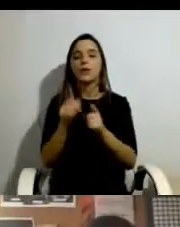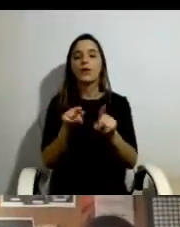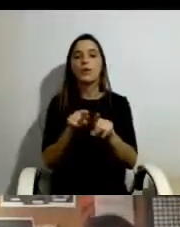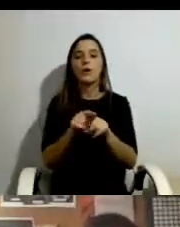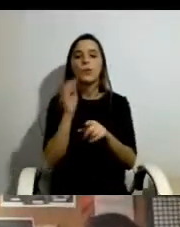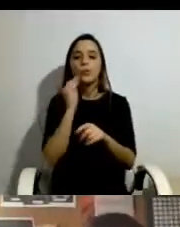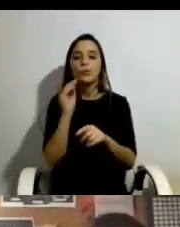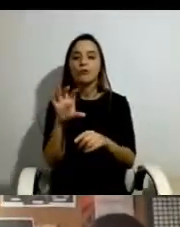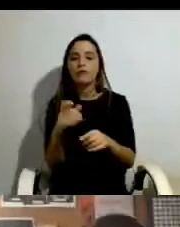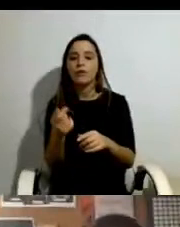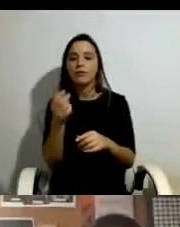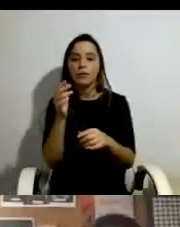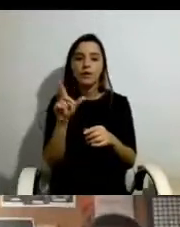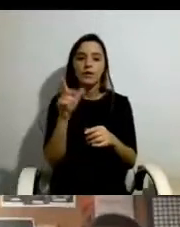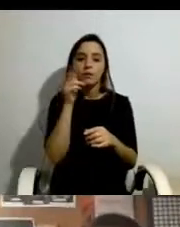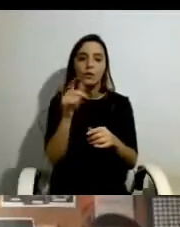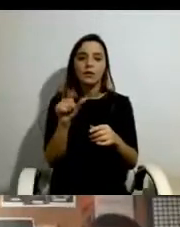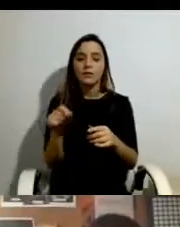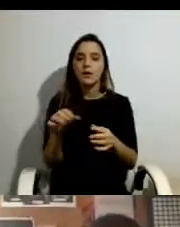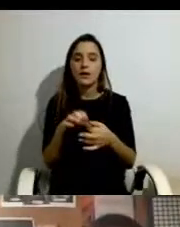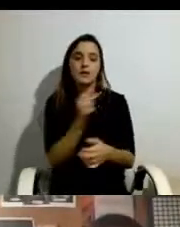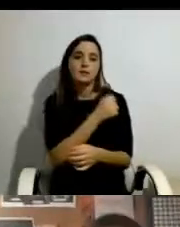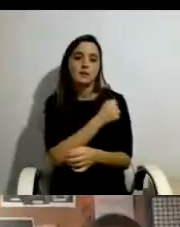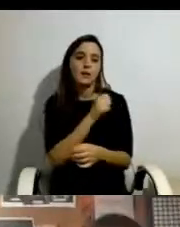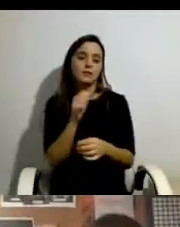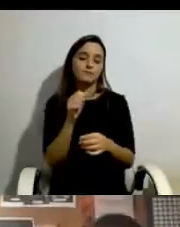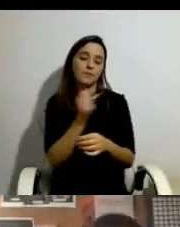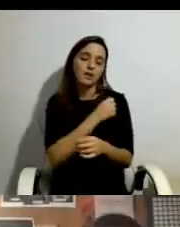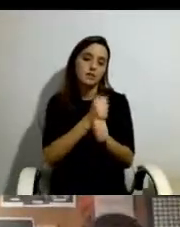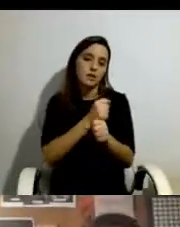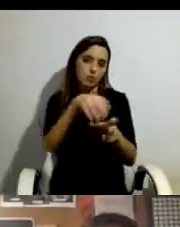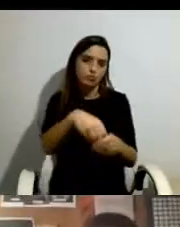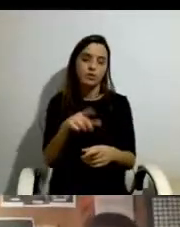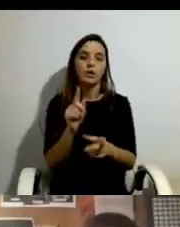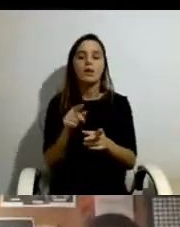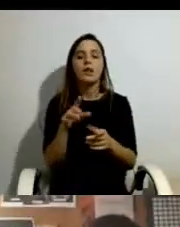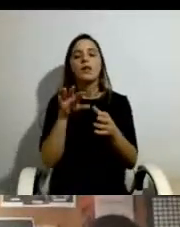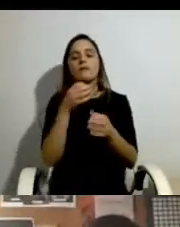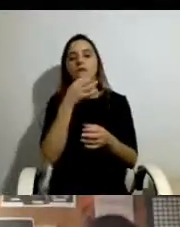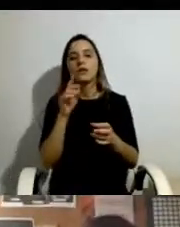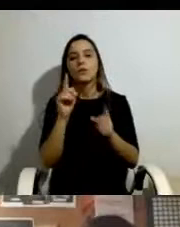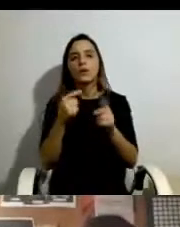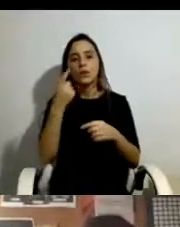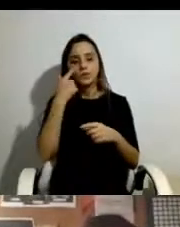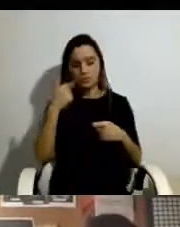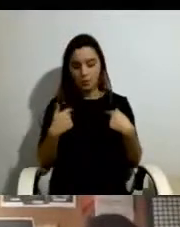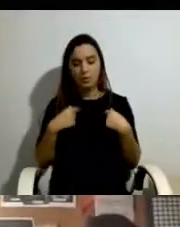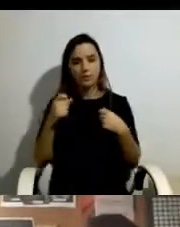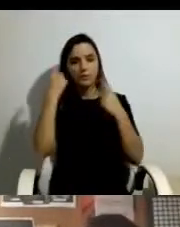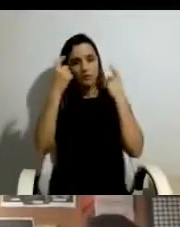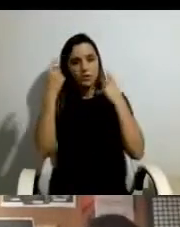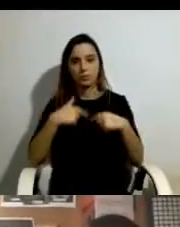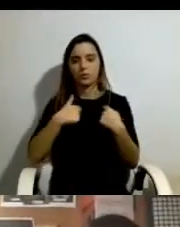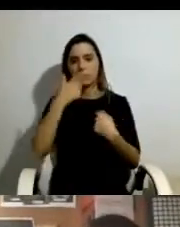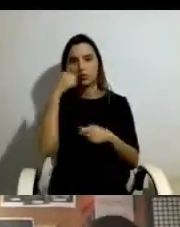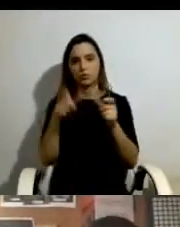trabalho doméstico e, portanto, o que isto implica lá está no autoconhecimento e na autoreflexão das pessoas. E,